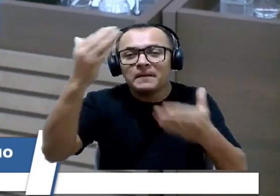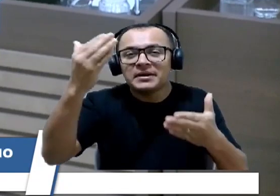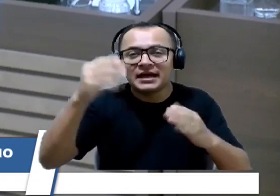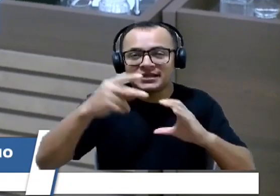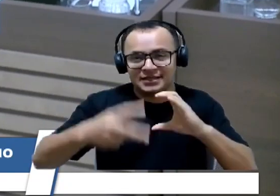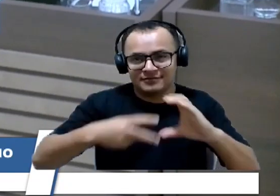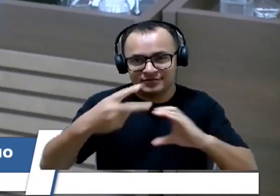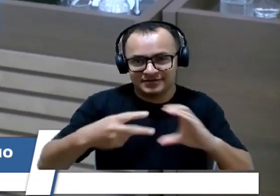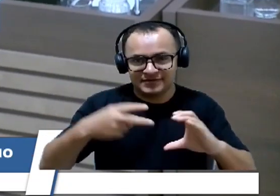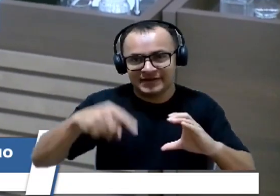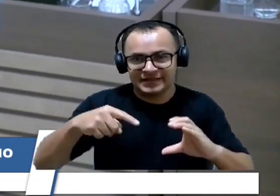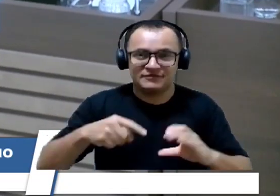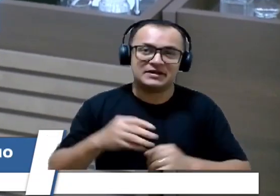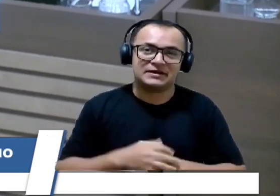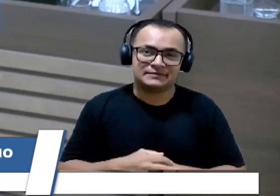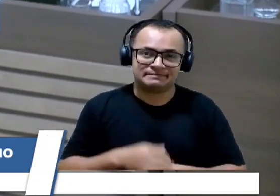Franca.